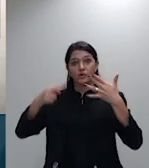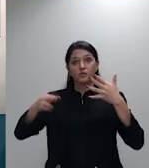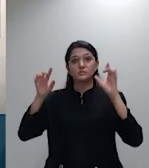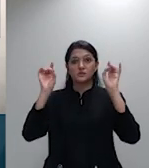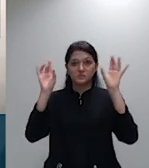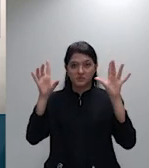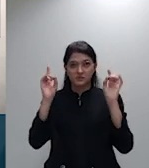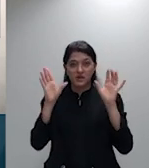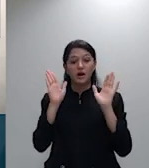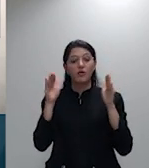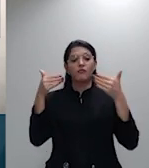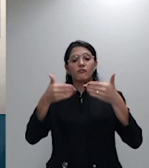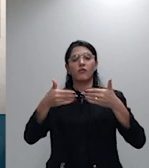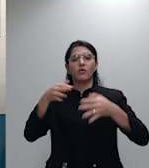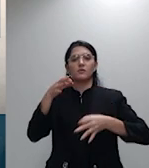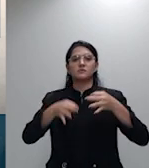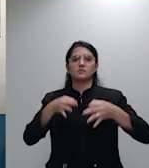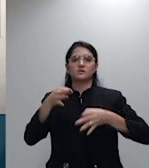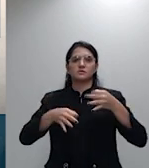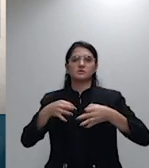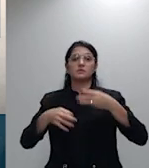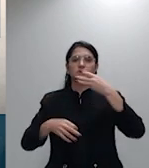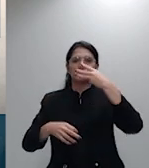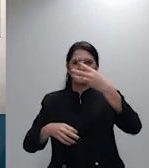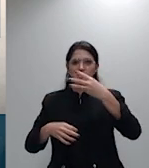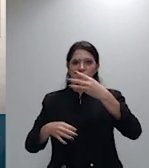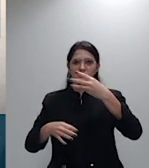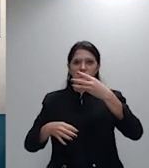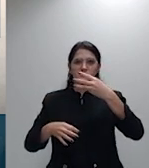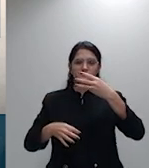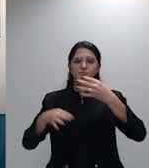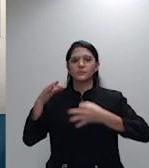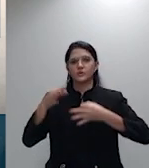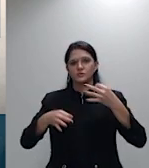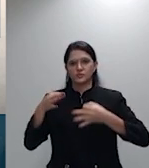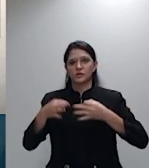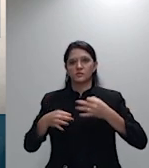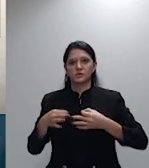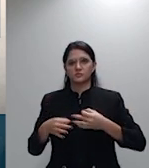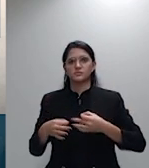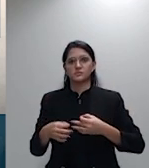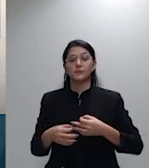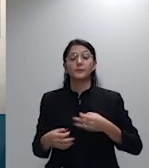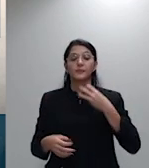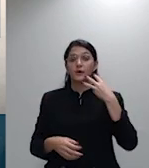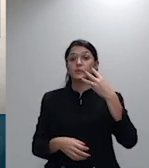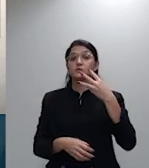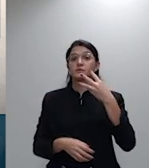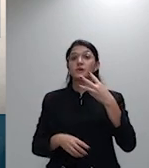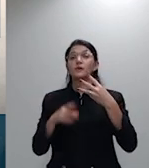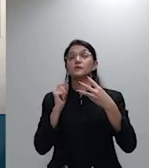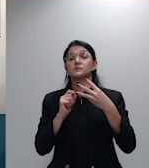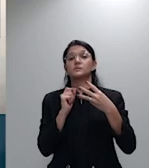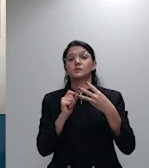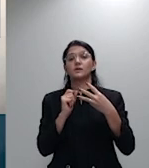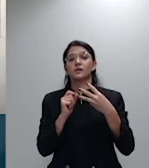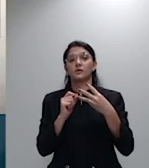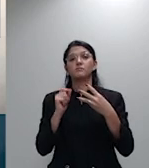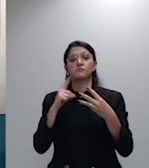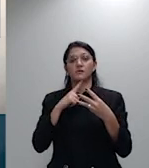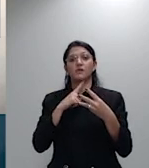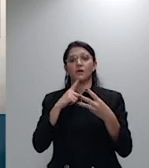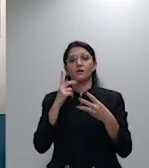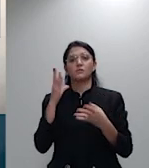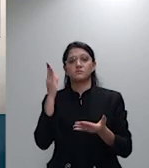três deles que foram aqueles que foram pautados expressamente para a sessão de hoje